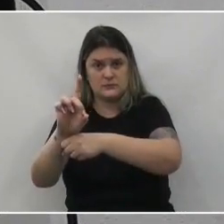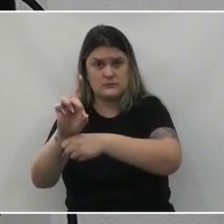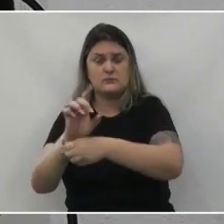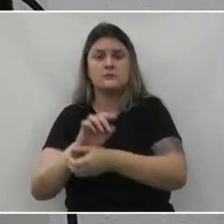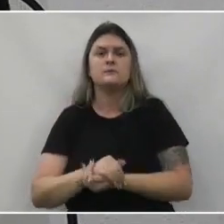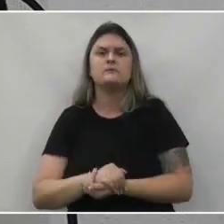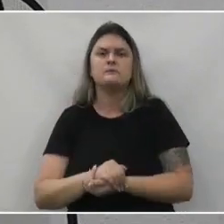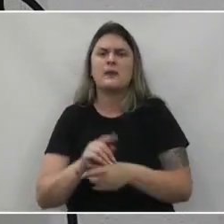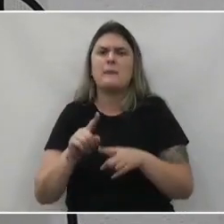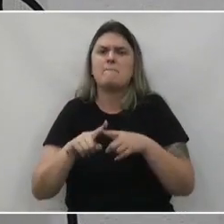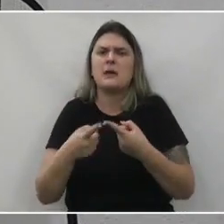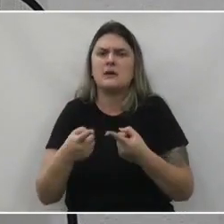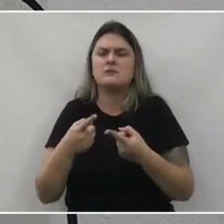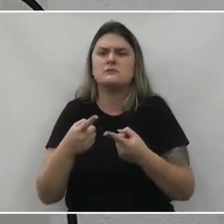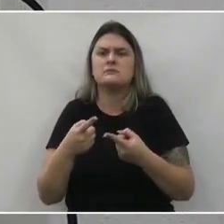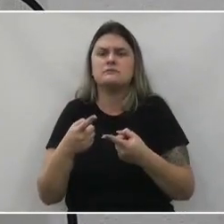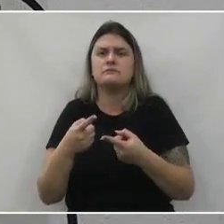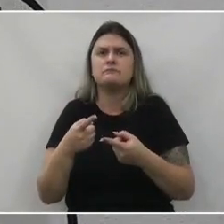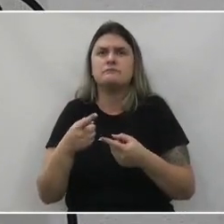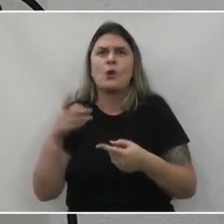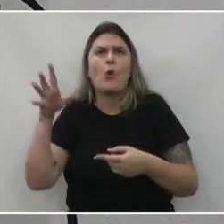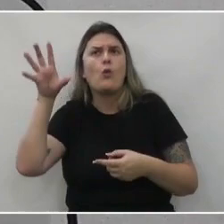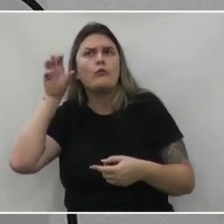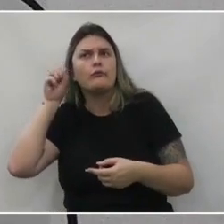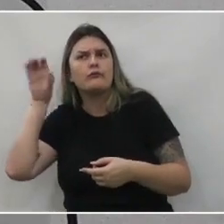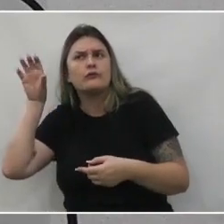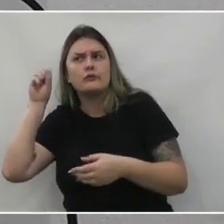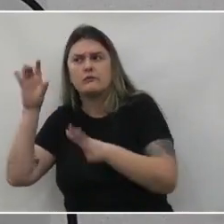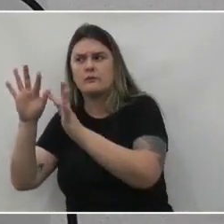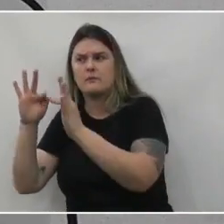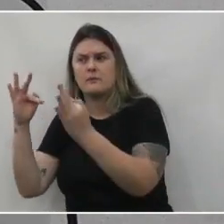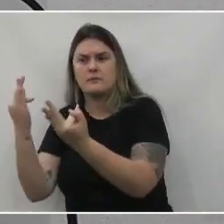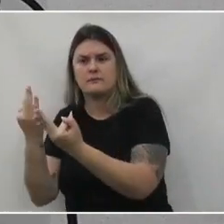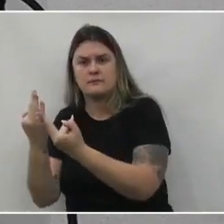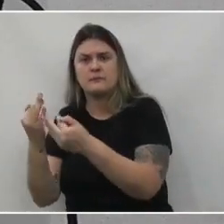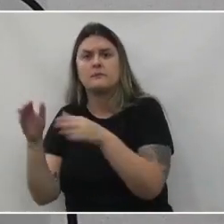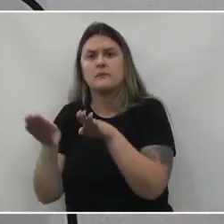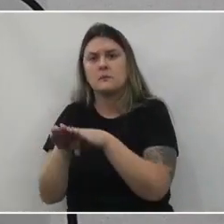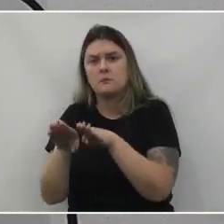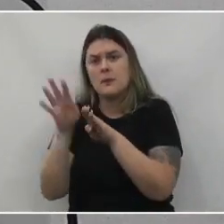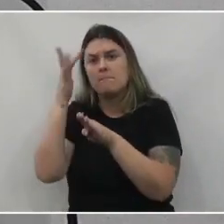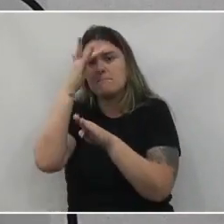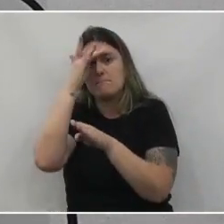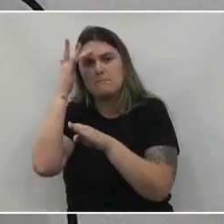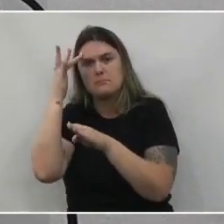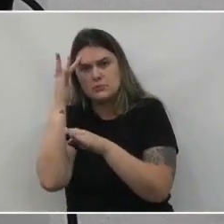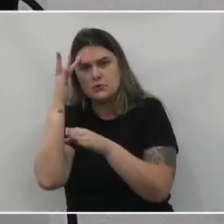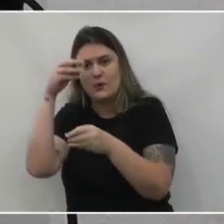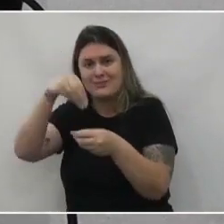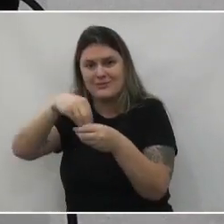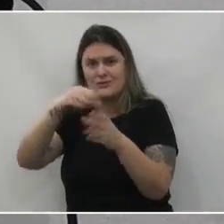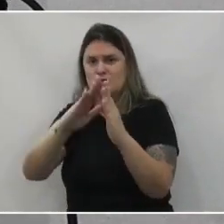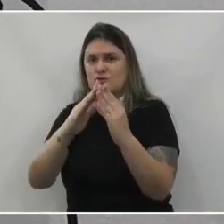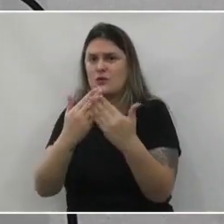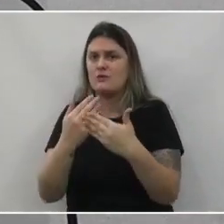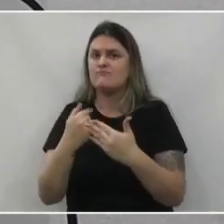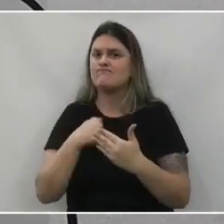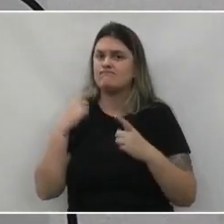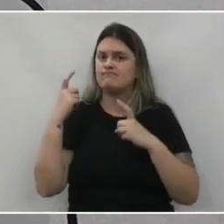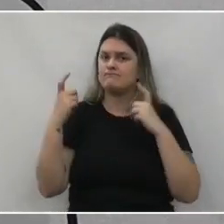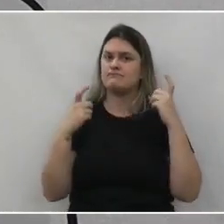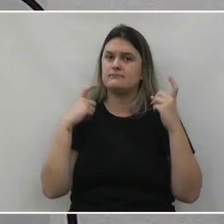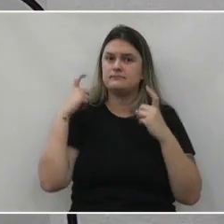mas ouvindo esses pais, ouvindo pessoas ligadas ao estabelecimento de ensino, me preocupa